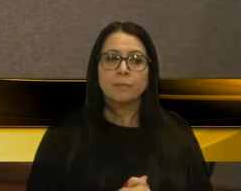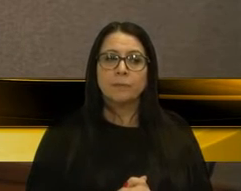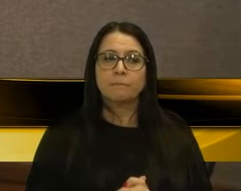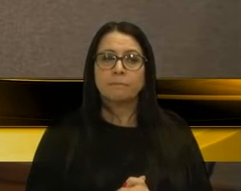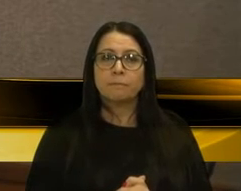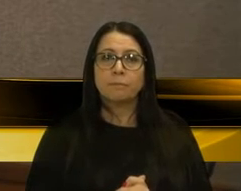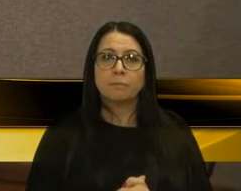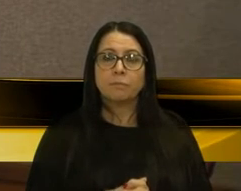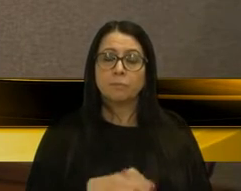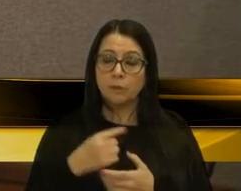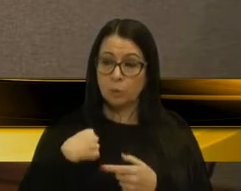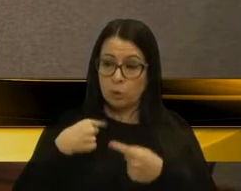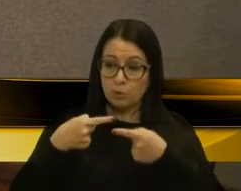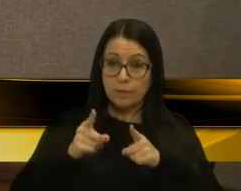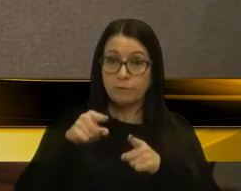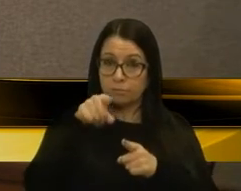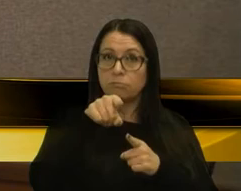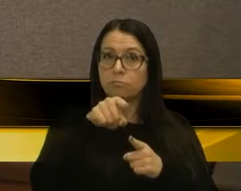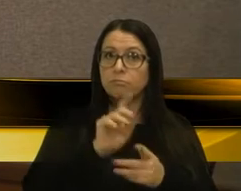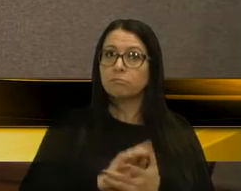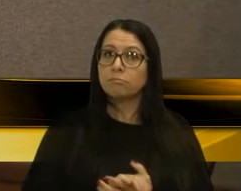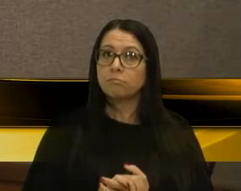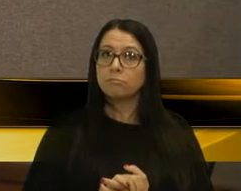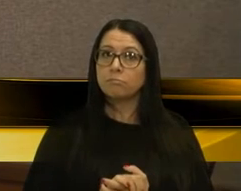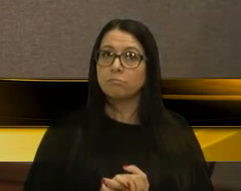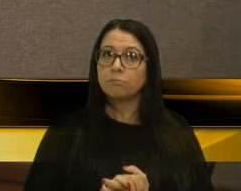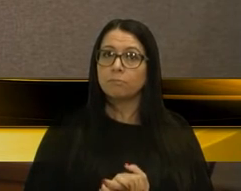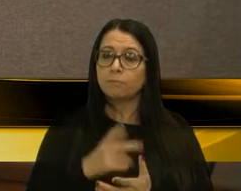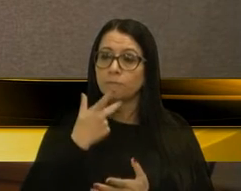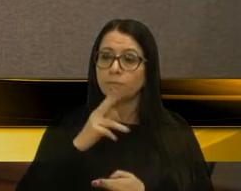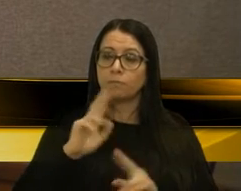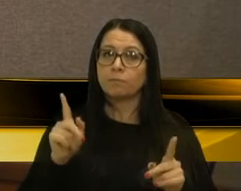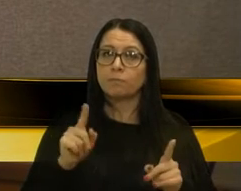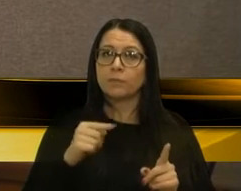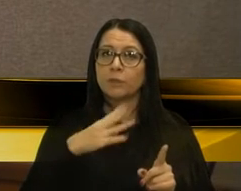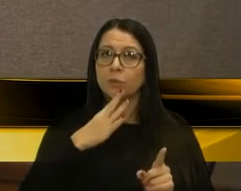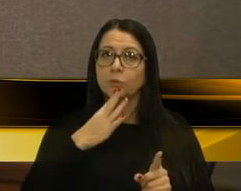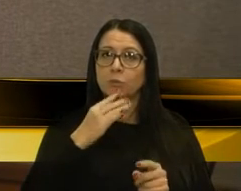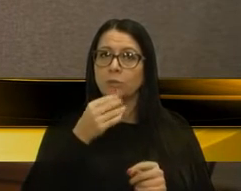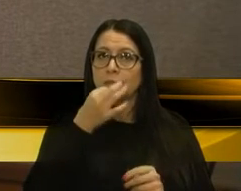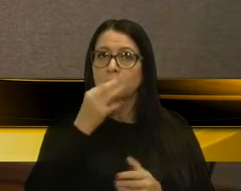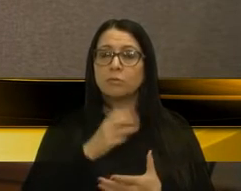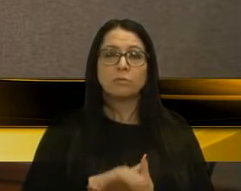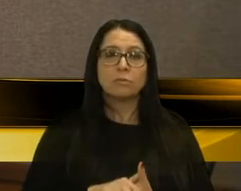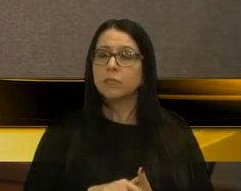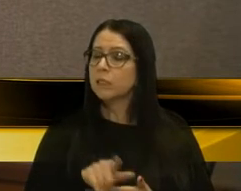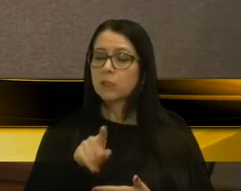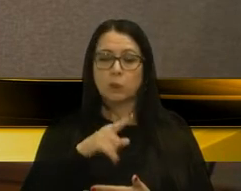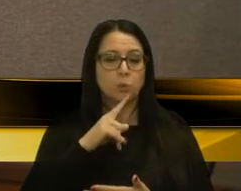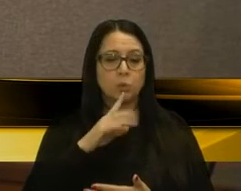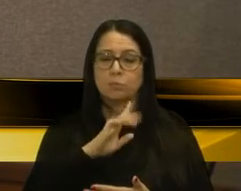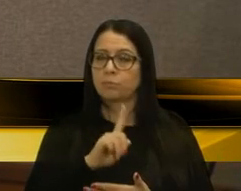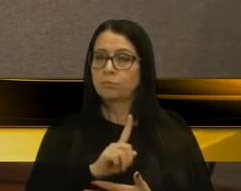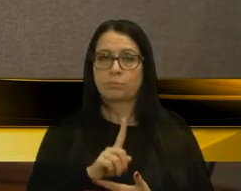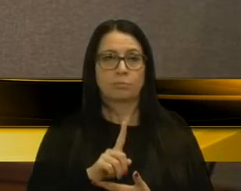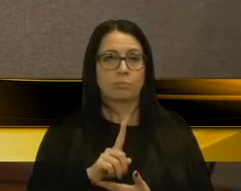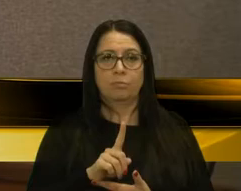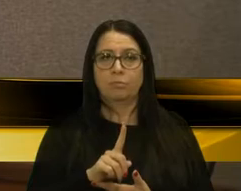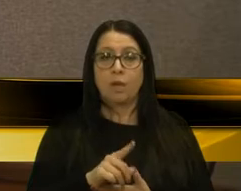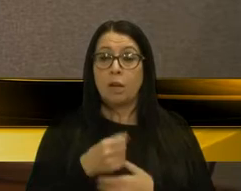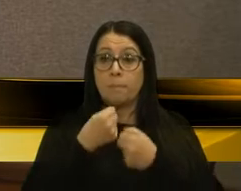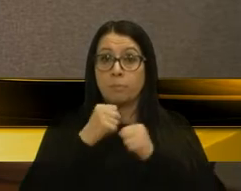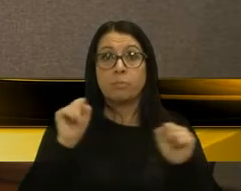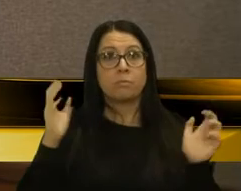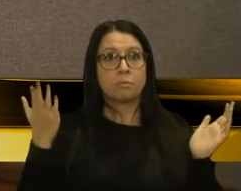me contestar que ele conhece Caxias. Ele não conhece. É impossível. Nós que